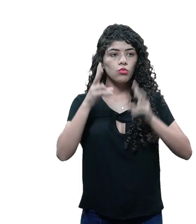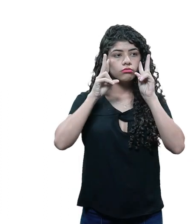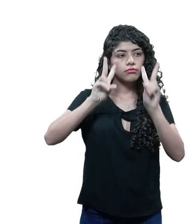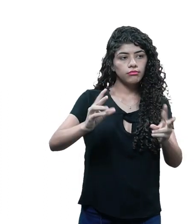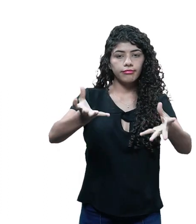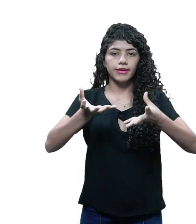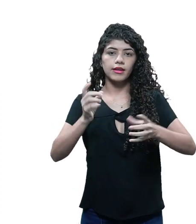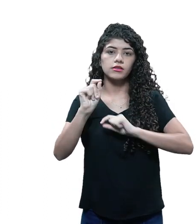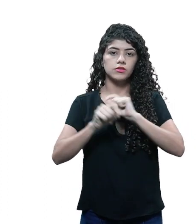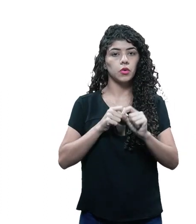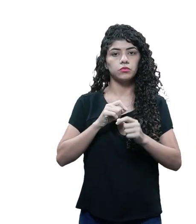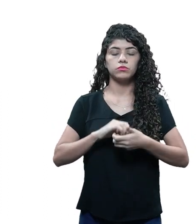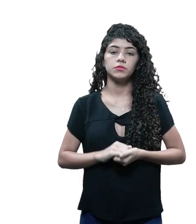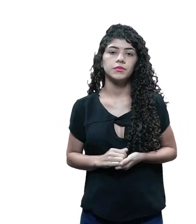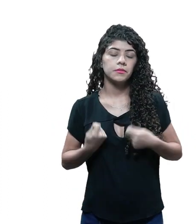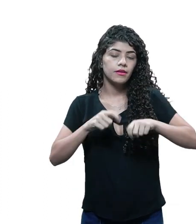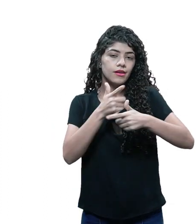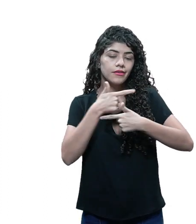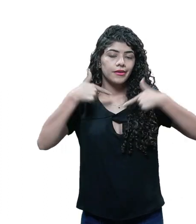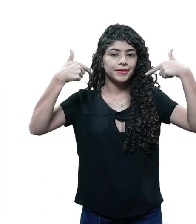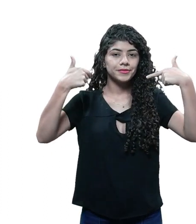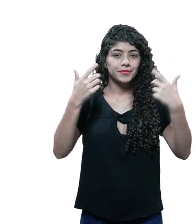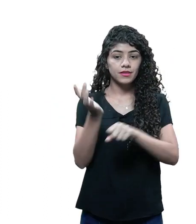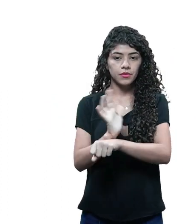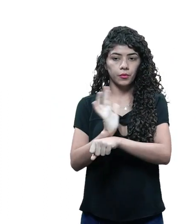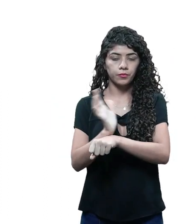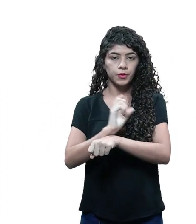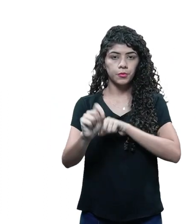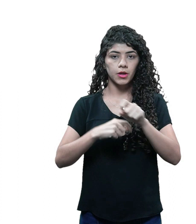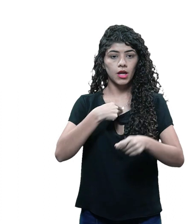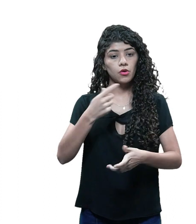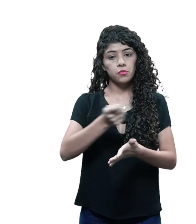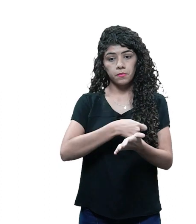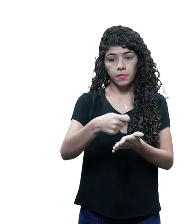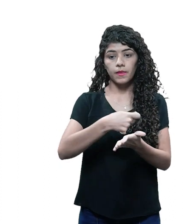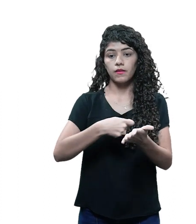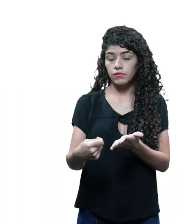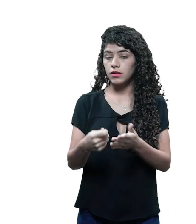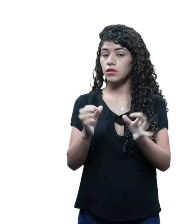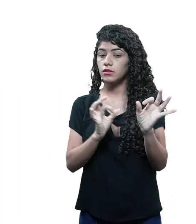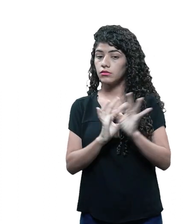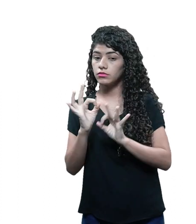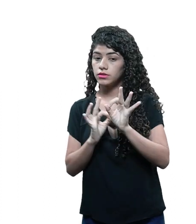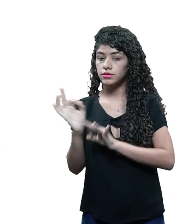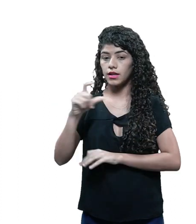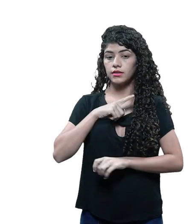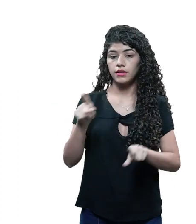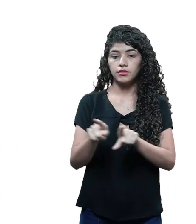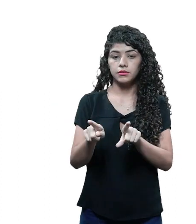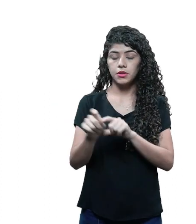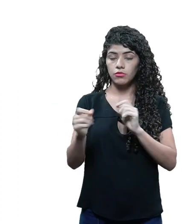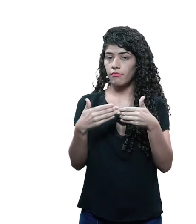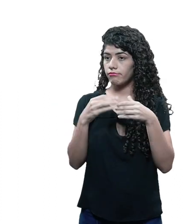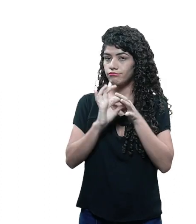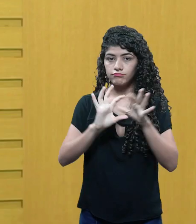não vê ou só vê o que quer e, assim, prefere apenas rir. Esse filme é um filme de um roteiro que eu escrevi